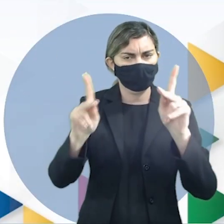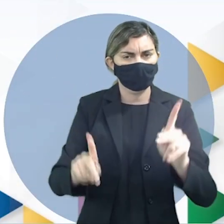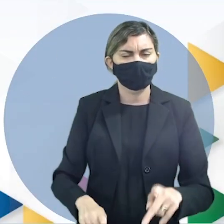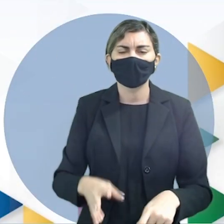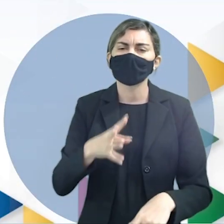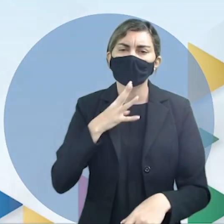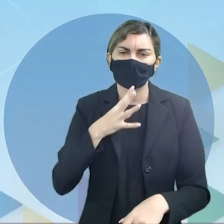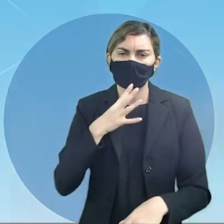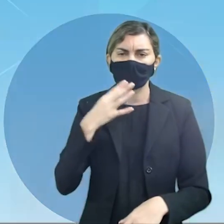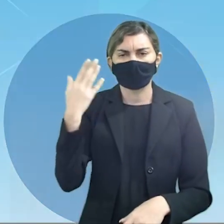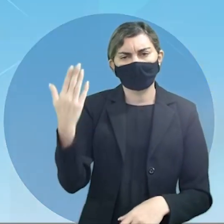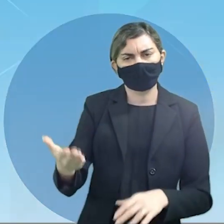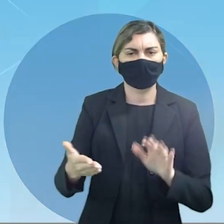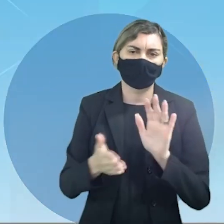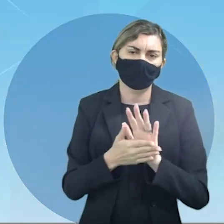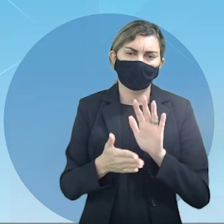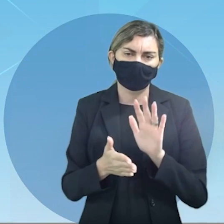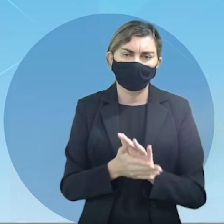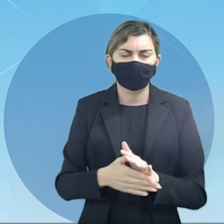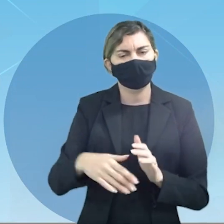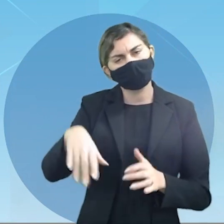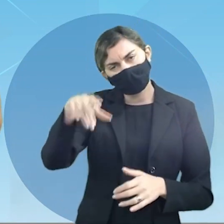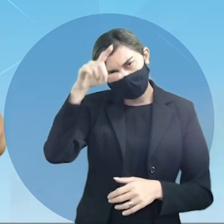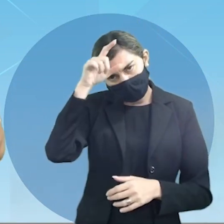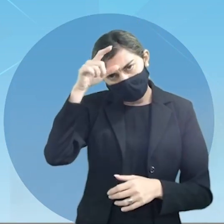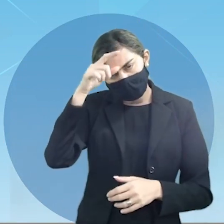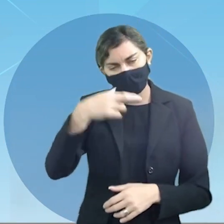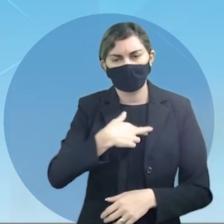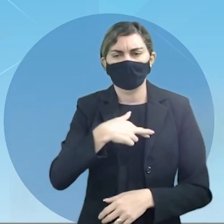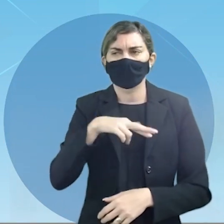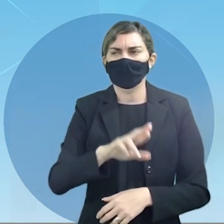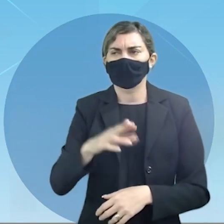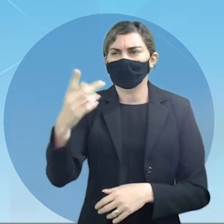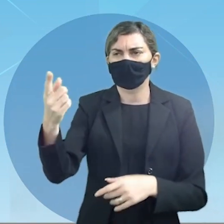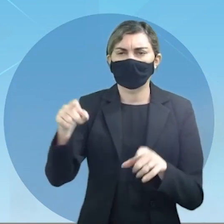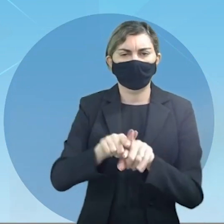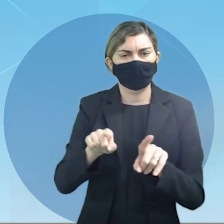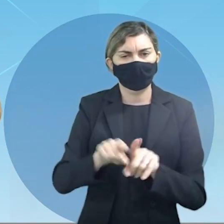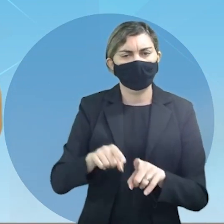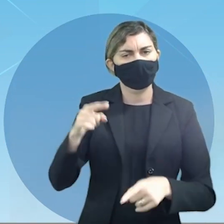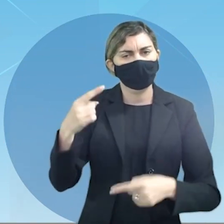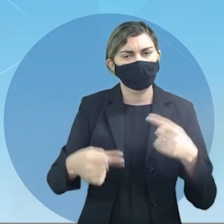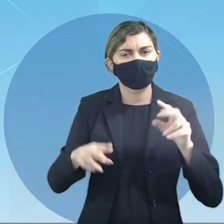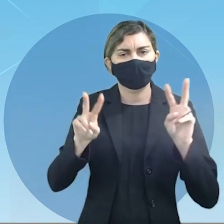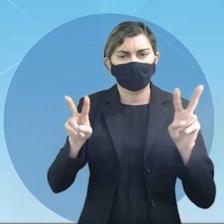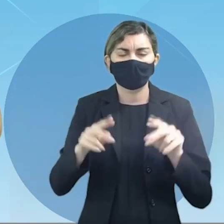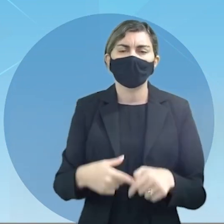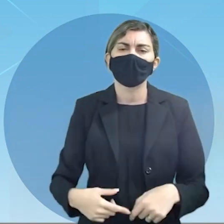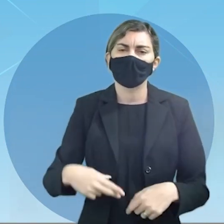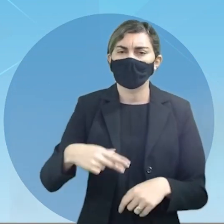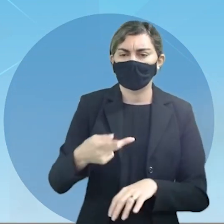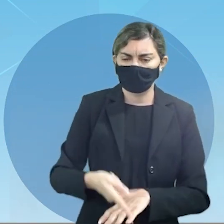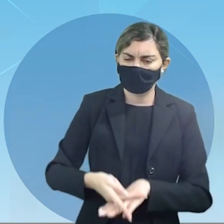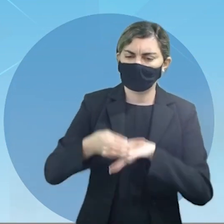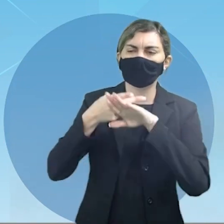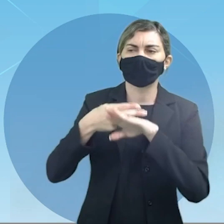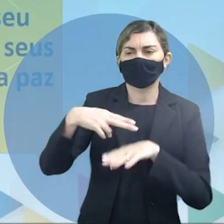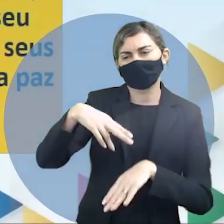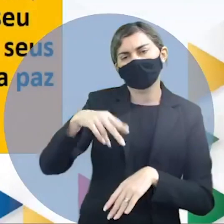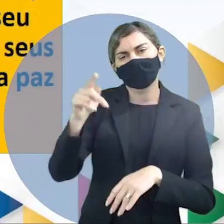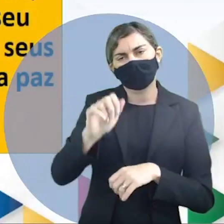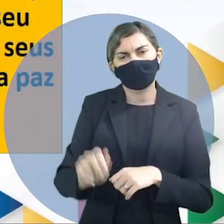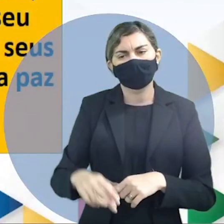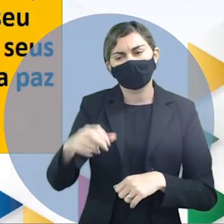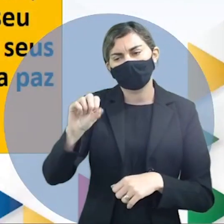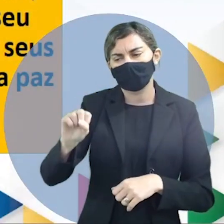então é conhecer a proposta desse líder religioso e também político sobre o Nobel da Paz acompanhem em